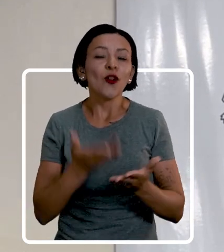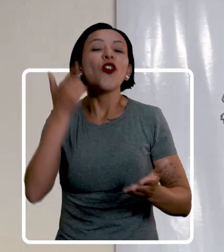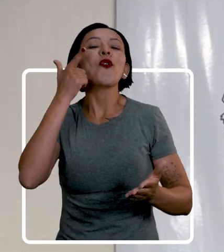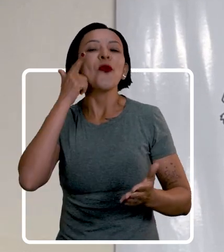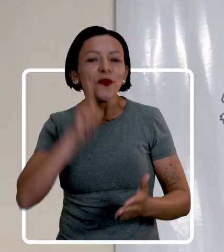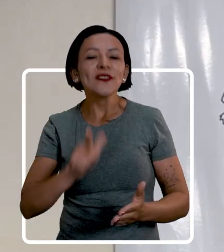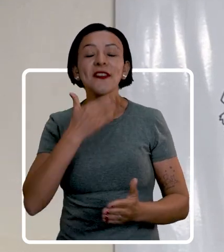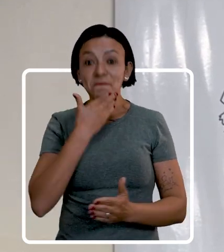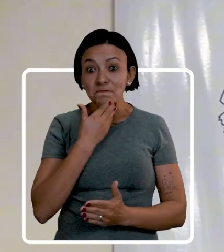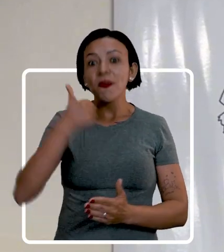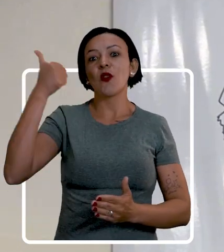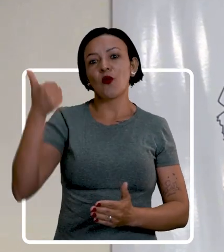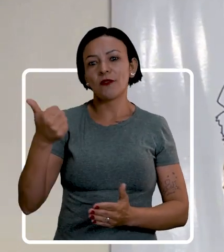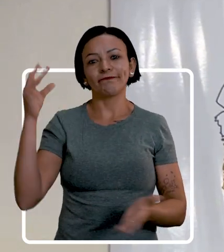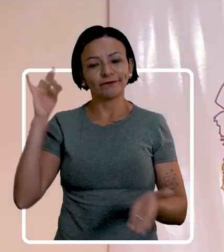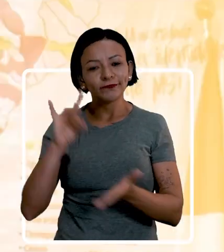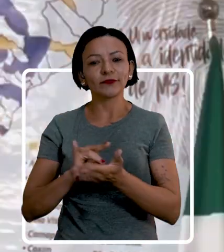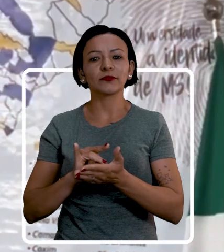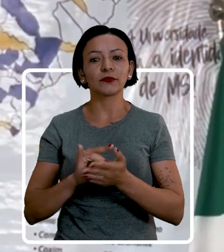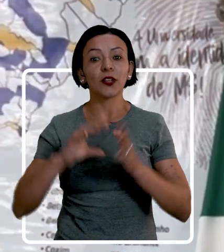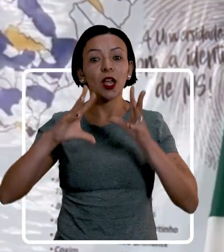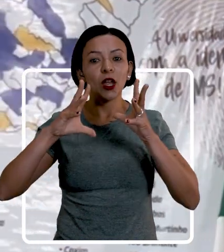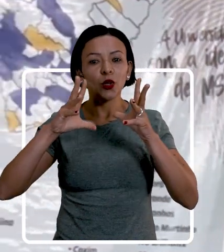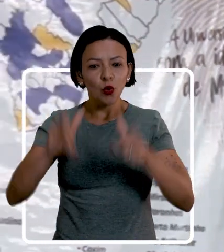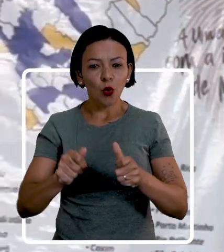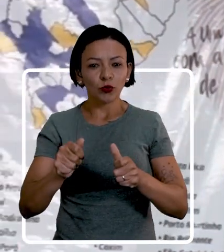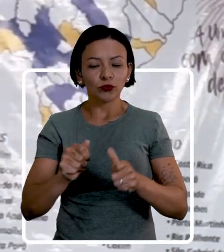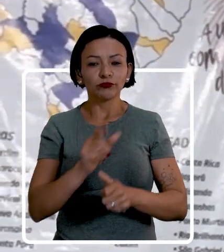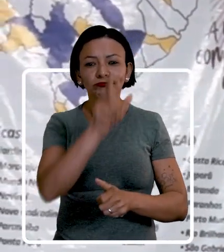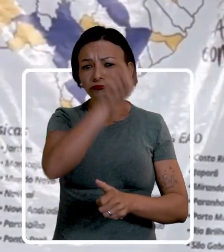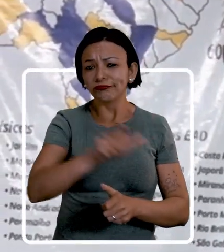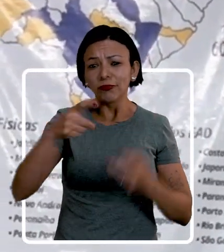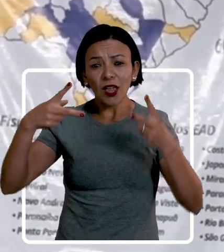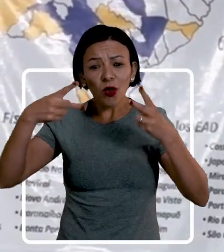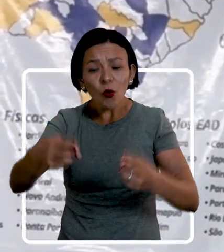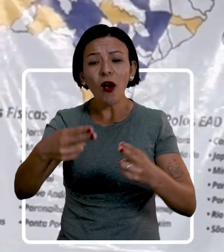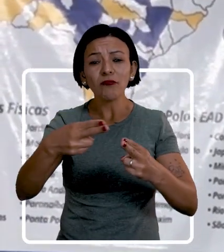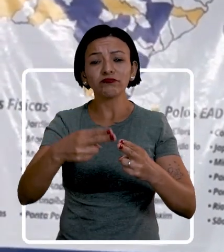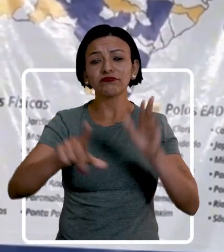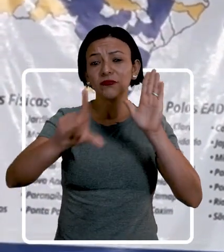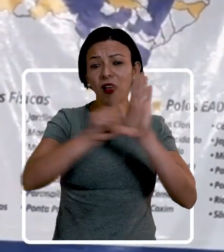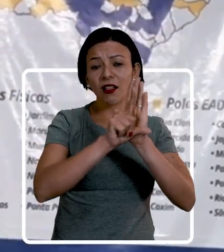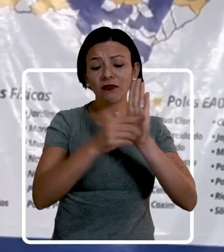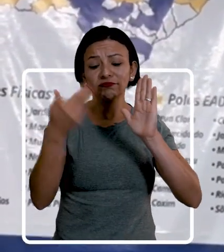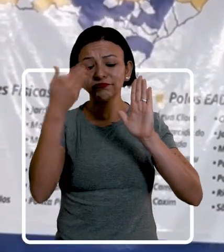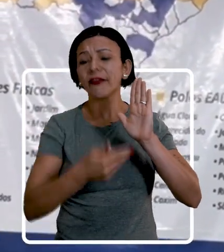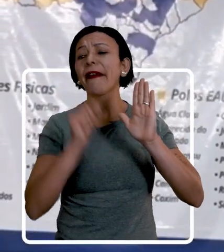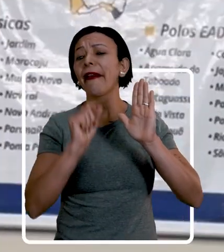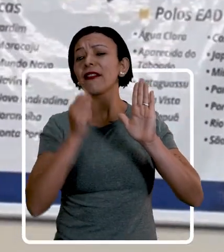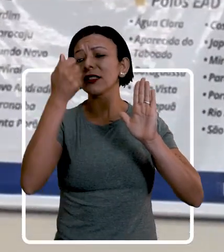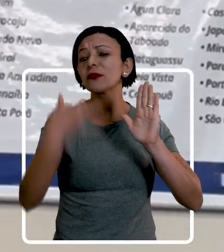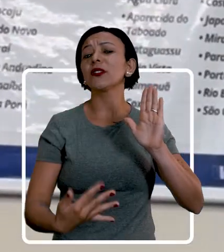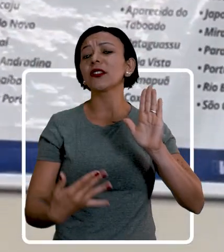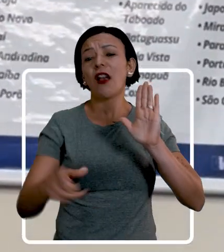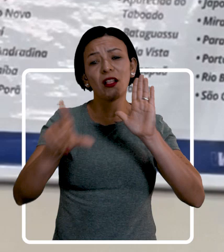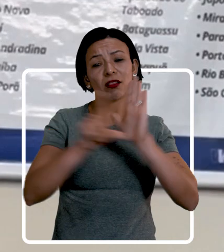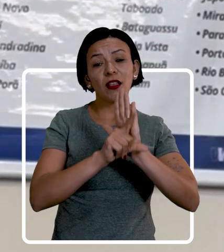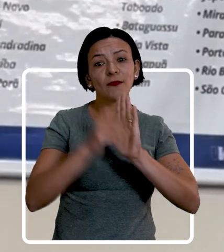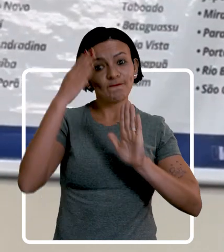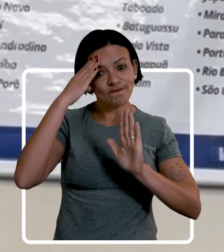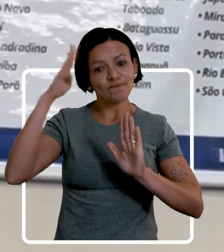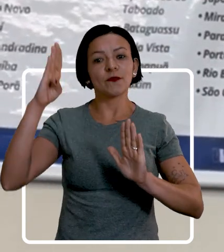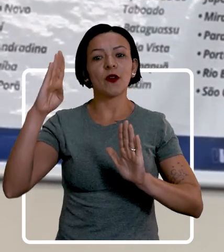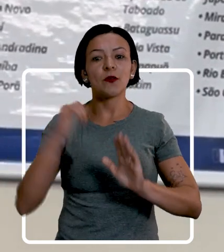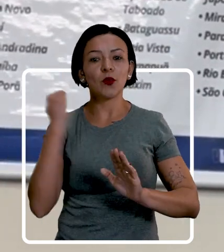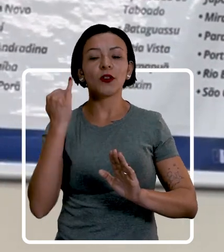Já é um grande avanço. Todos são iguais perante a lei e assim devem ser tratados. Quem diz isso é a lei